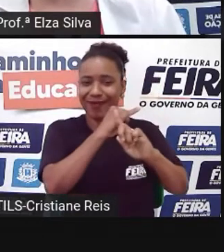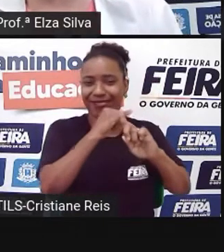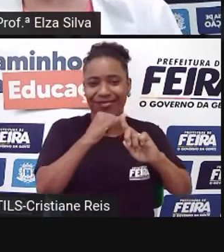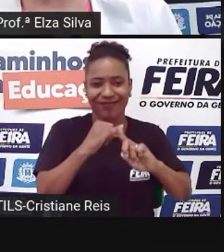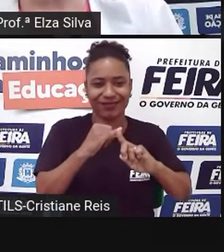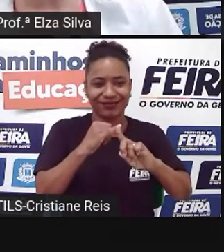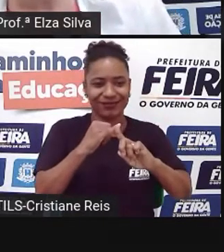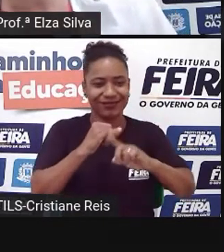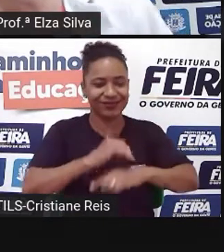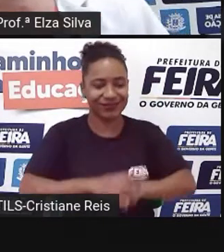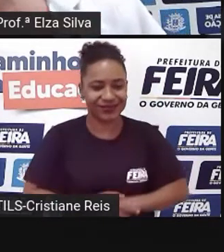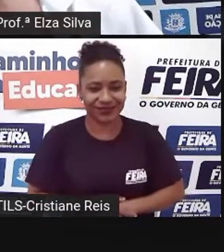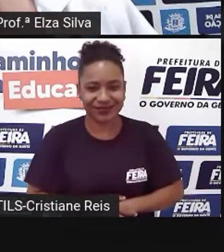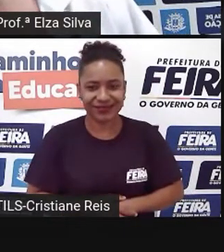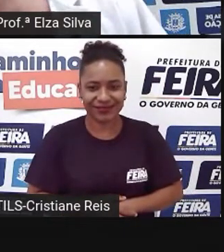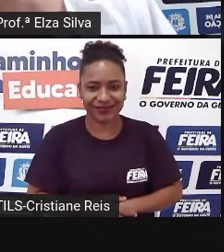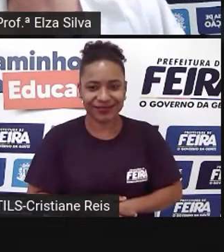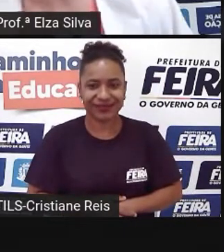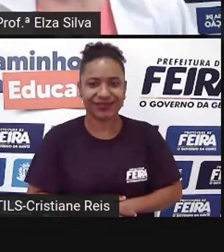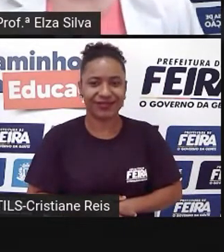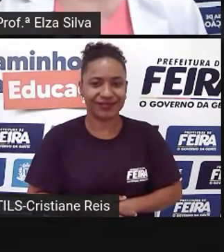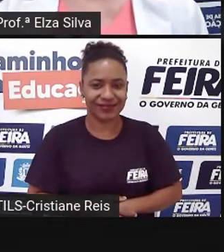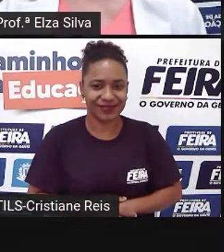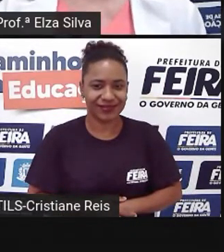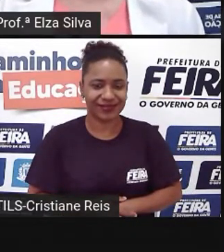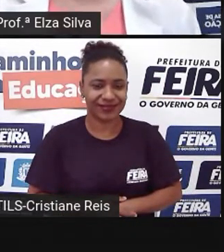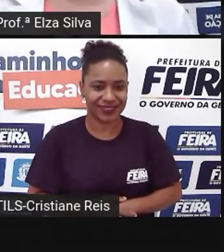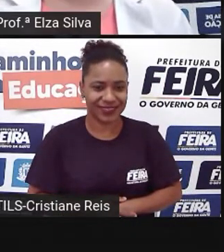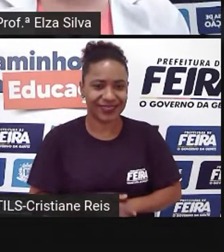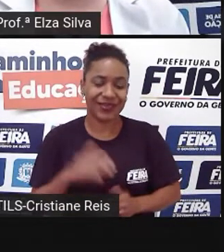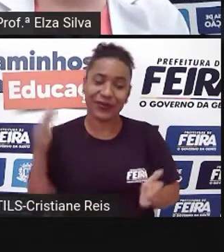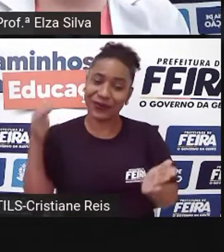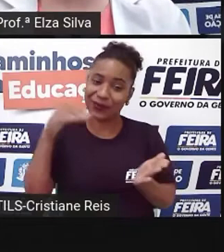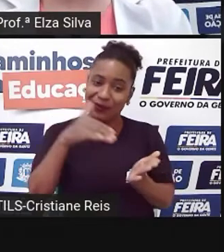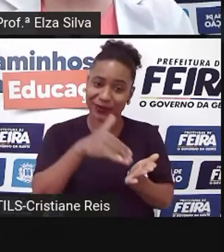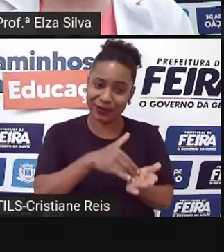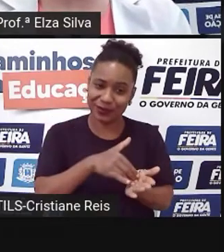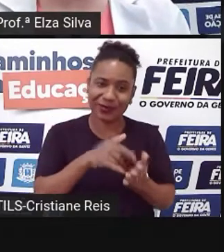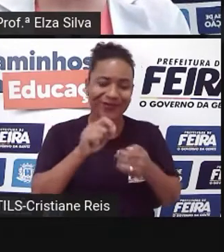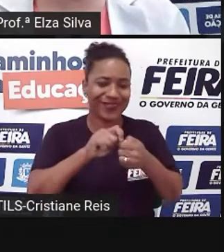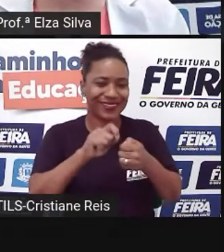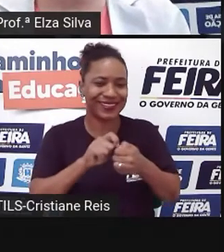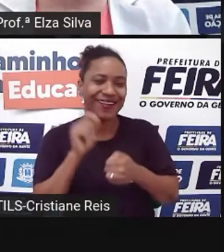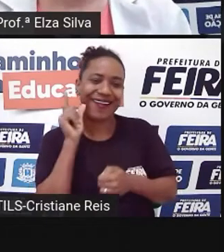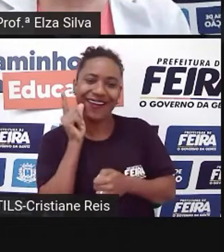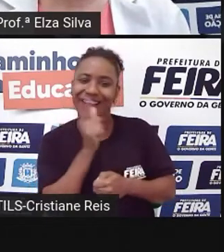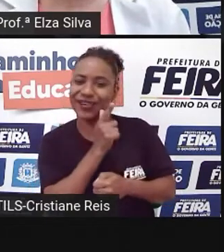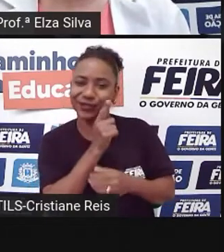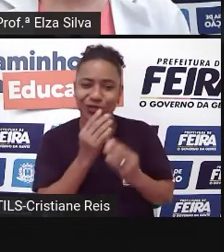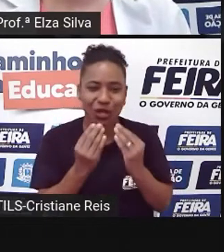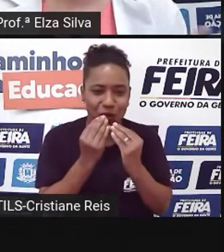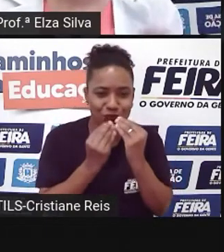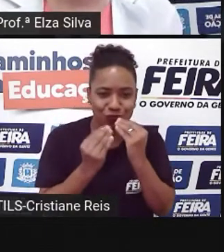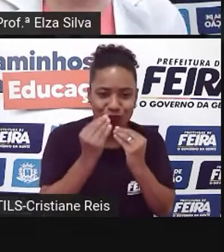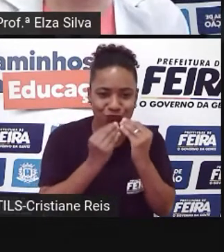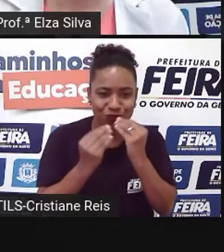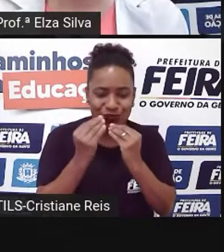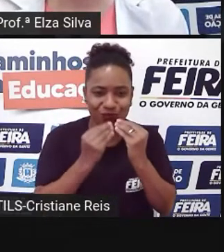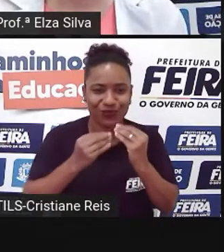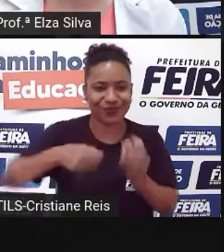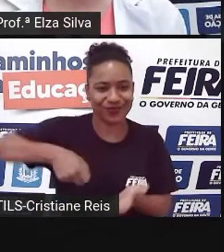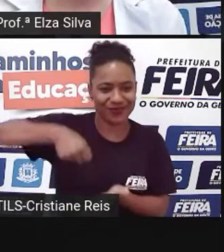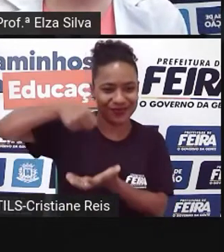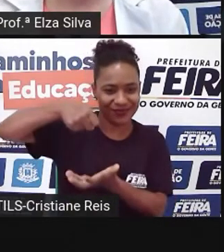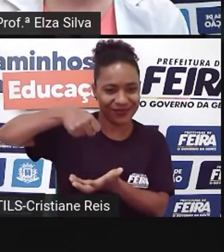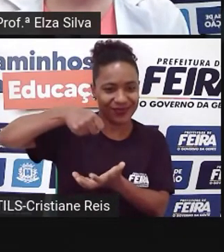as feiras, não é? And the last one O último To have a picnic Fazer um picnic E então Vamos lá? Vamos